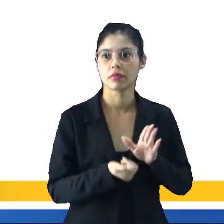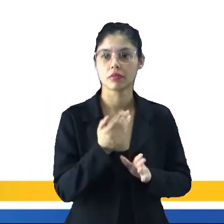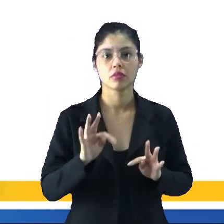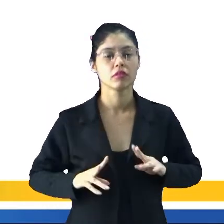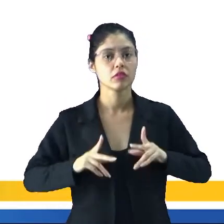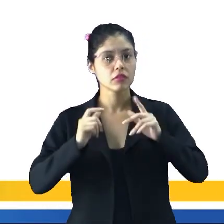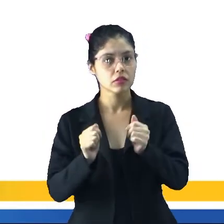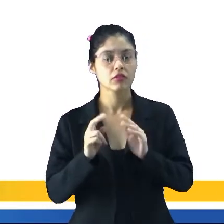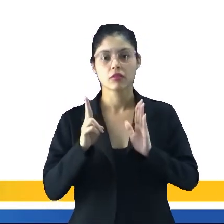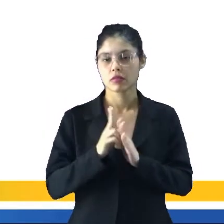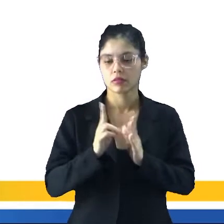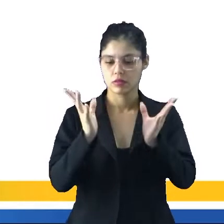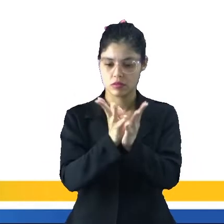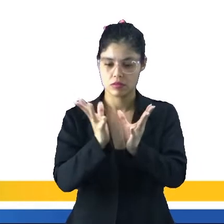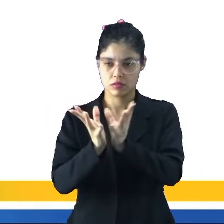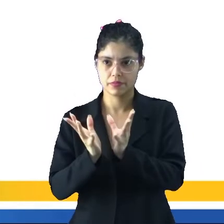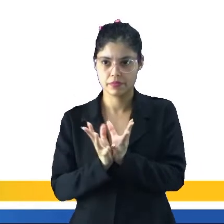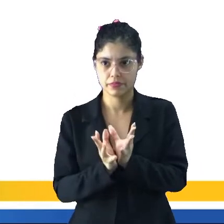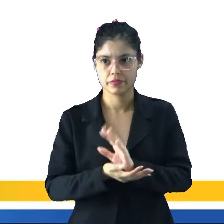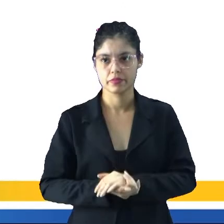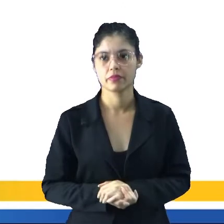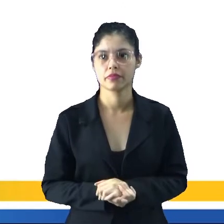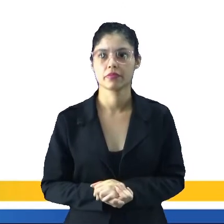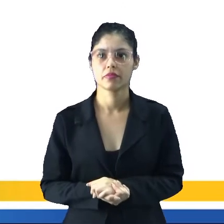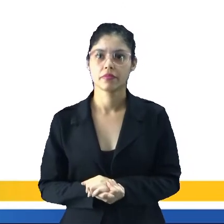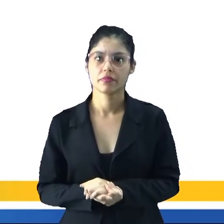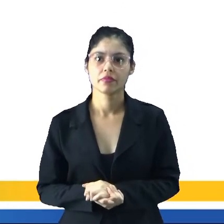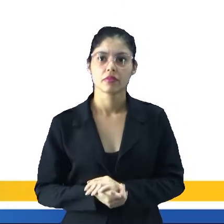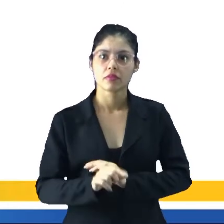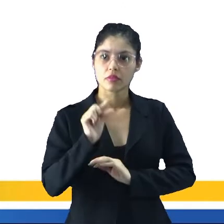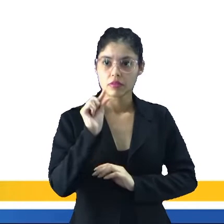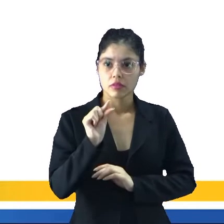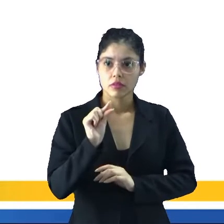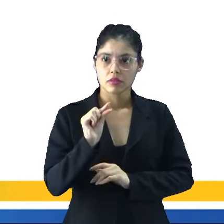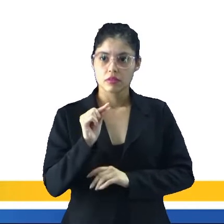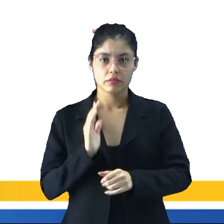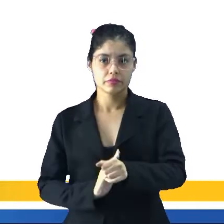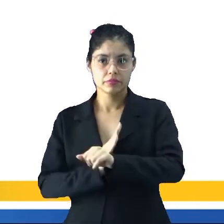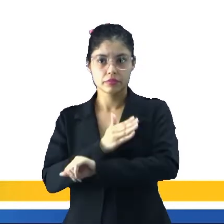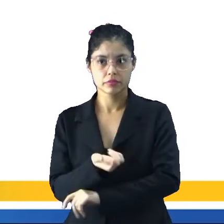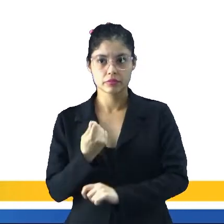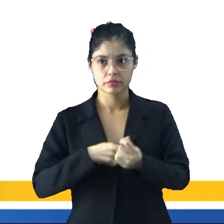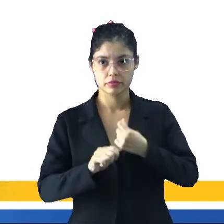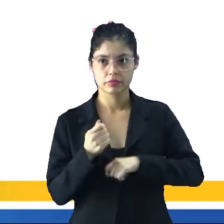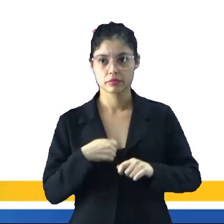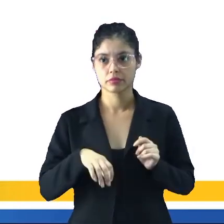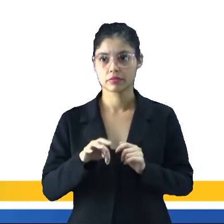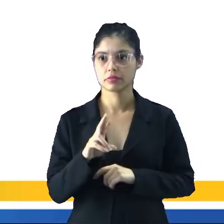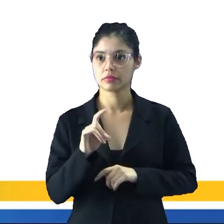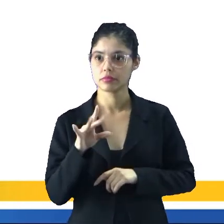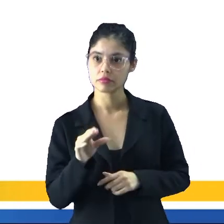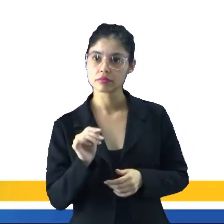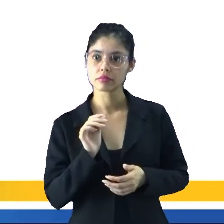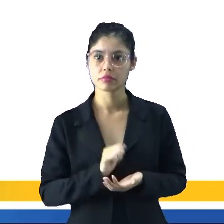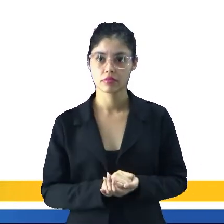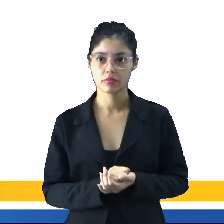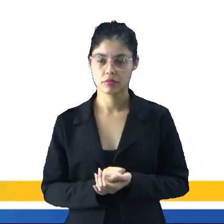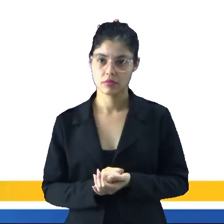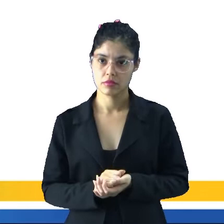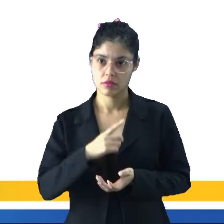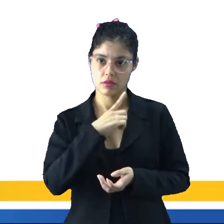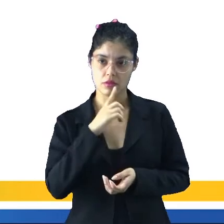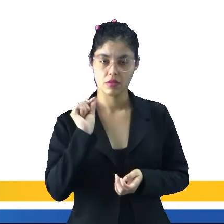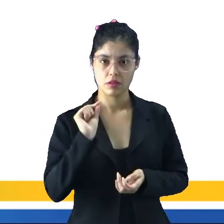toda a aldeia, era coletivo, né. Aos poucos foram integrados à economia extrativa, né, extrativista,